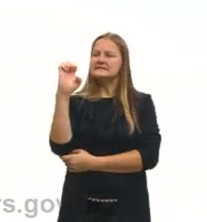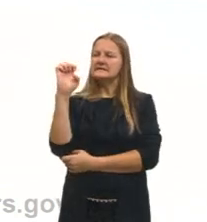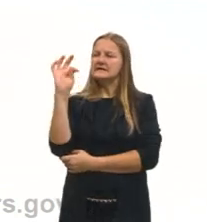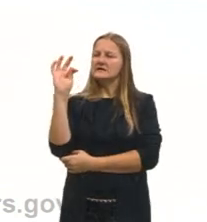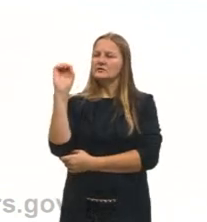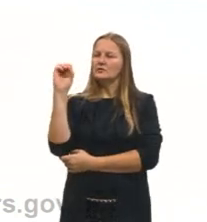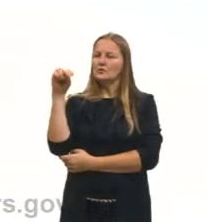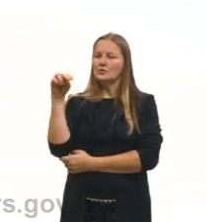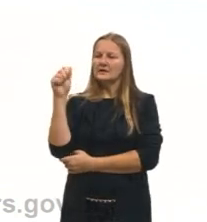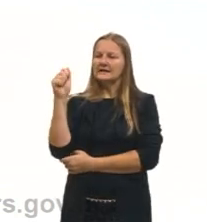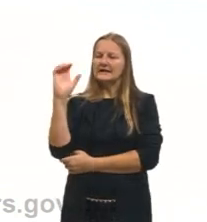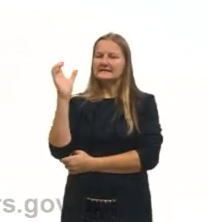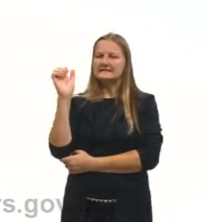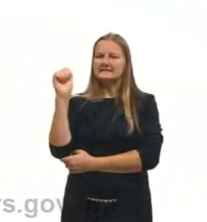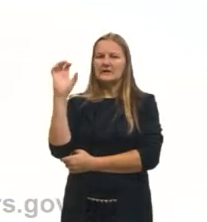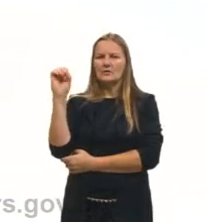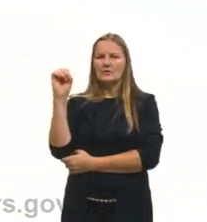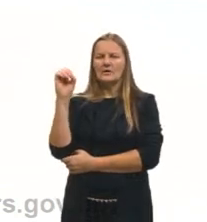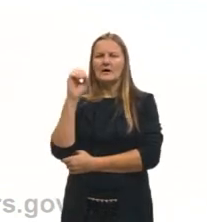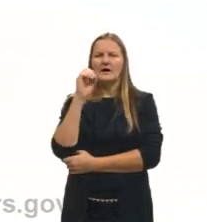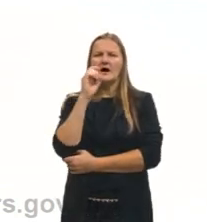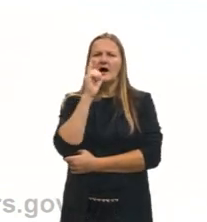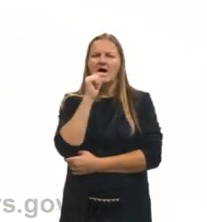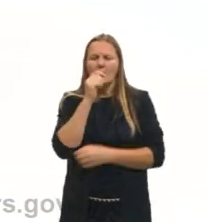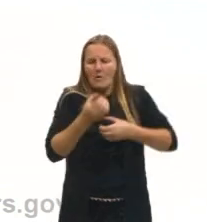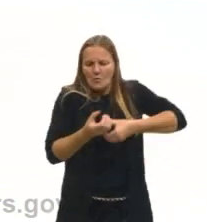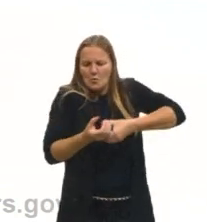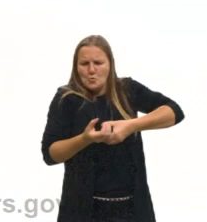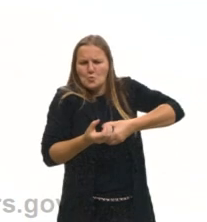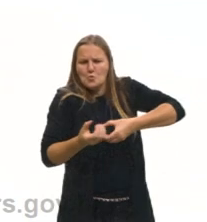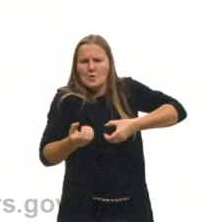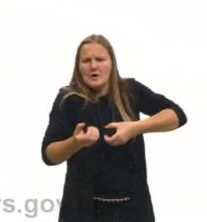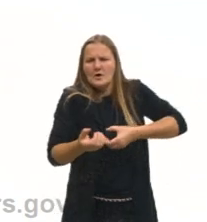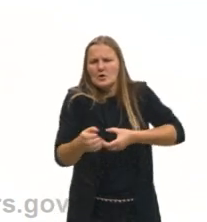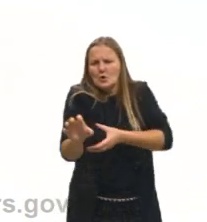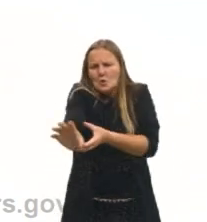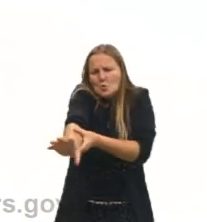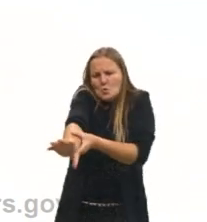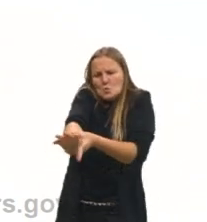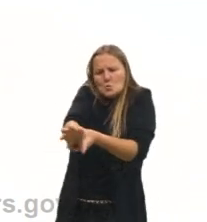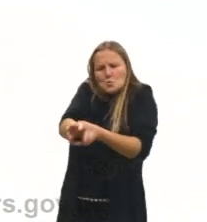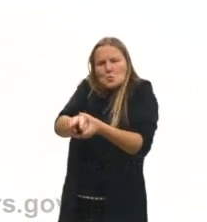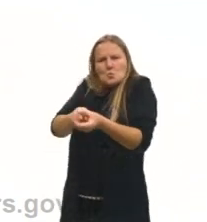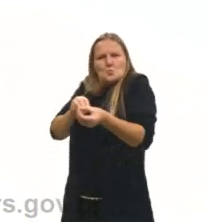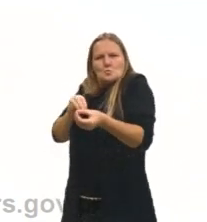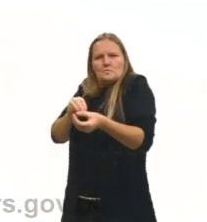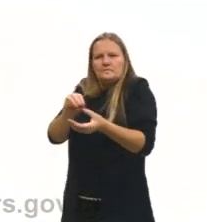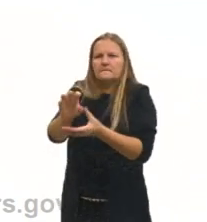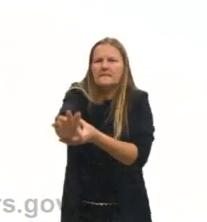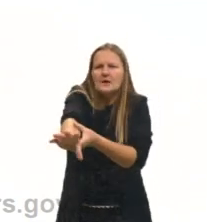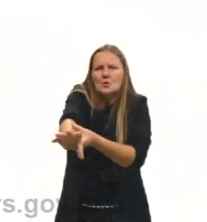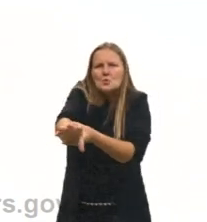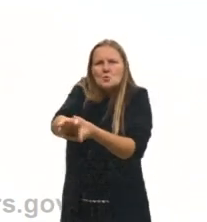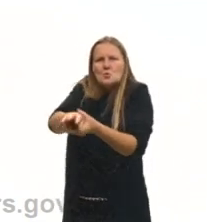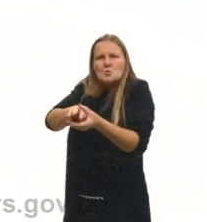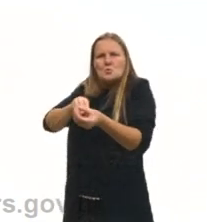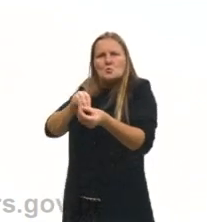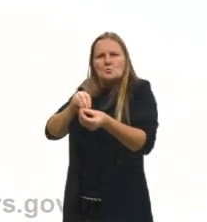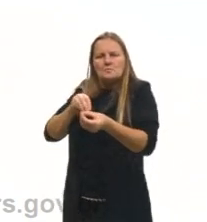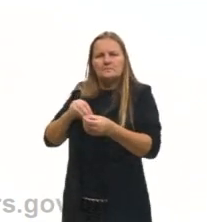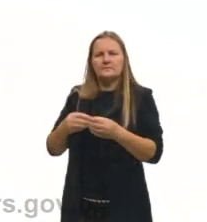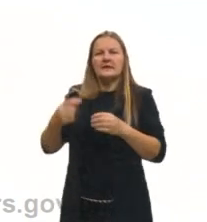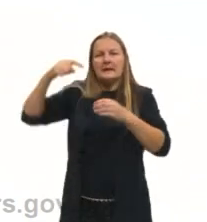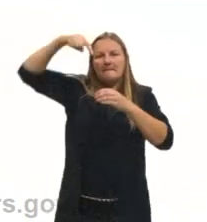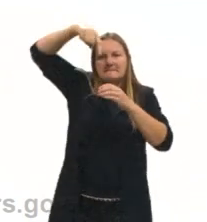coloco uma mangueira nesse recipiente, dou uma aspirada ali, né? E, através da força do nosso ar,